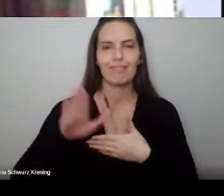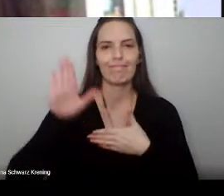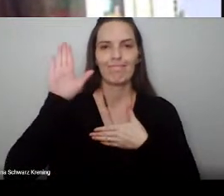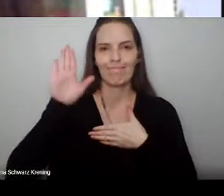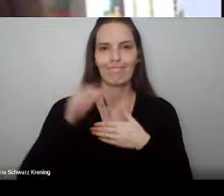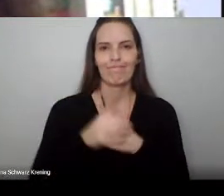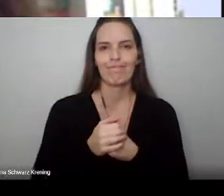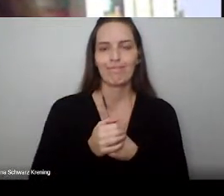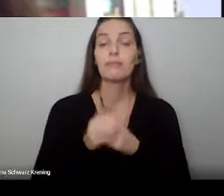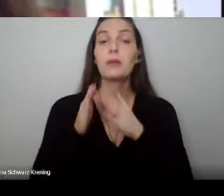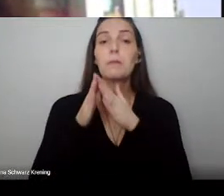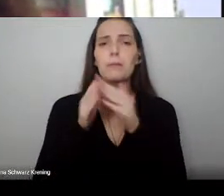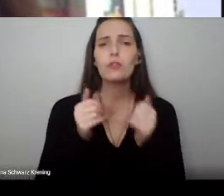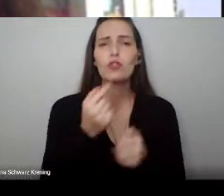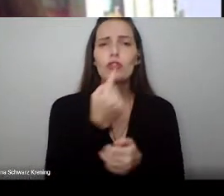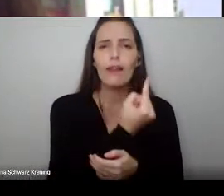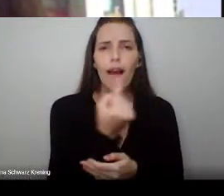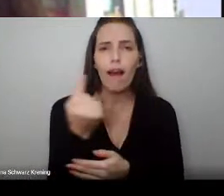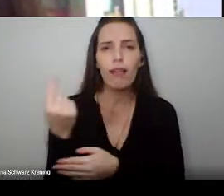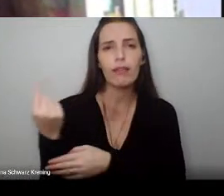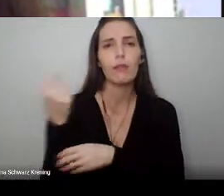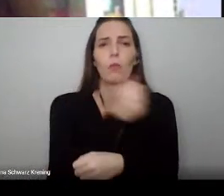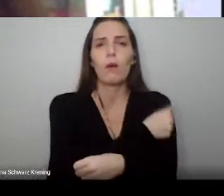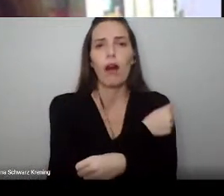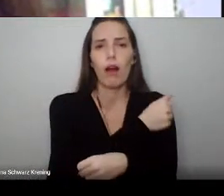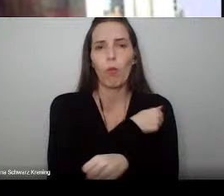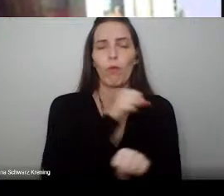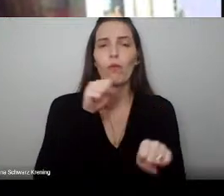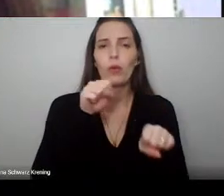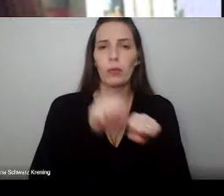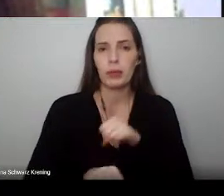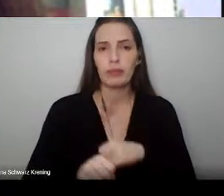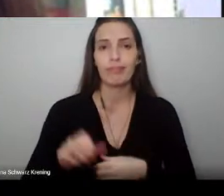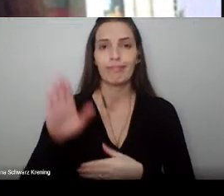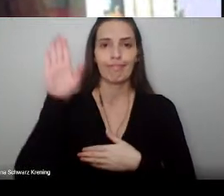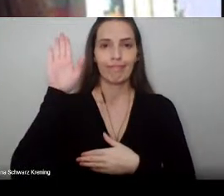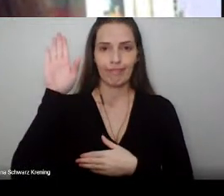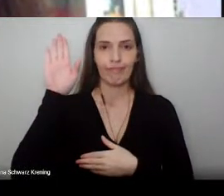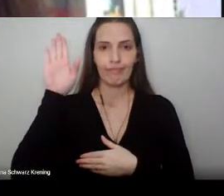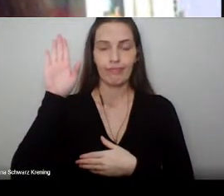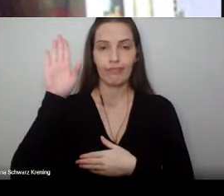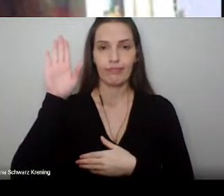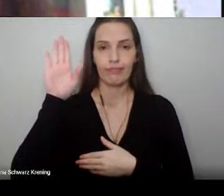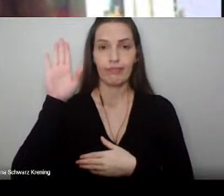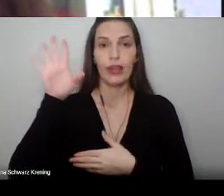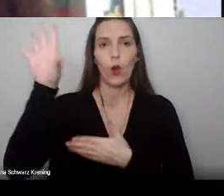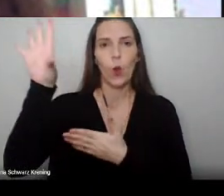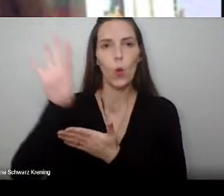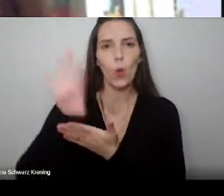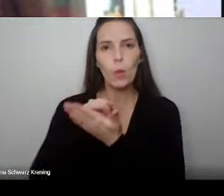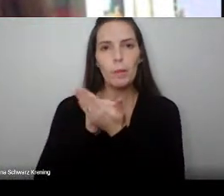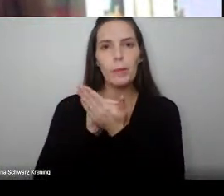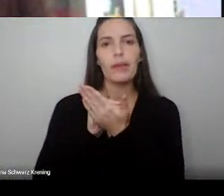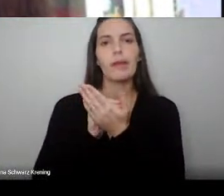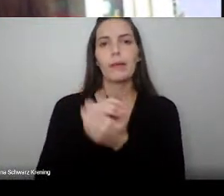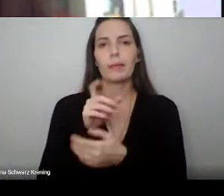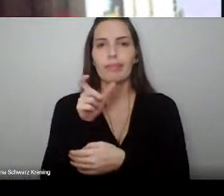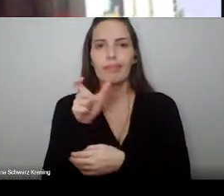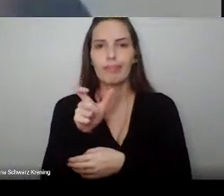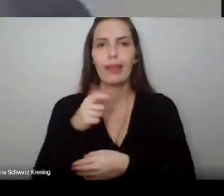demais formandos que fiquem com o braço direito estendido e repitam ao final do juramento a expressão Assim o Prometo.